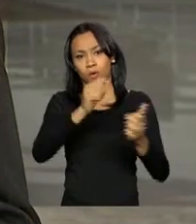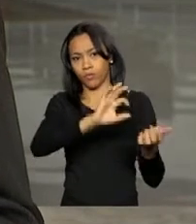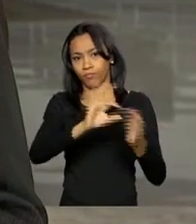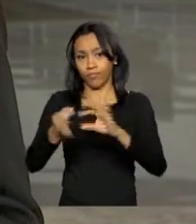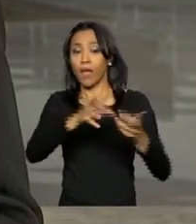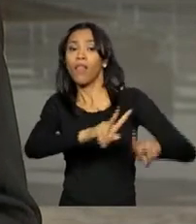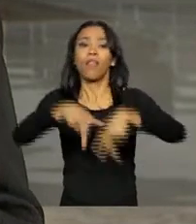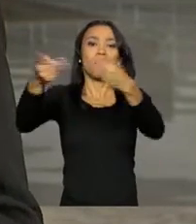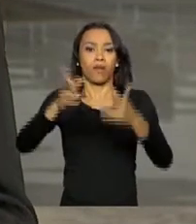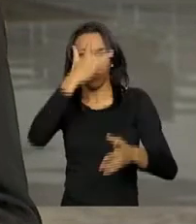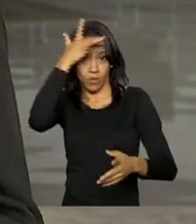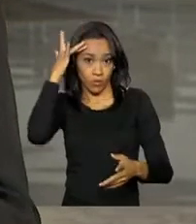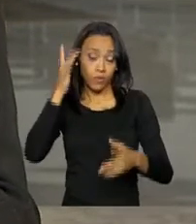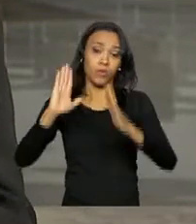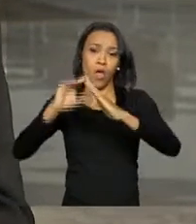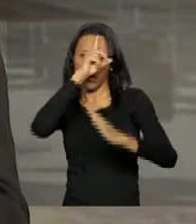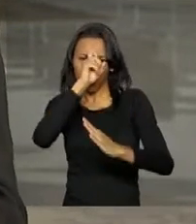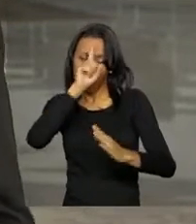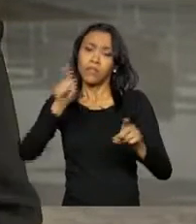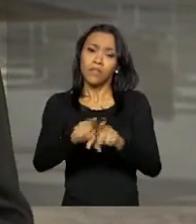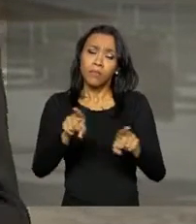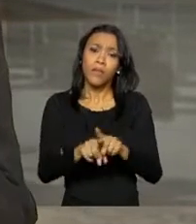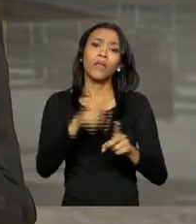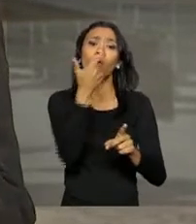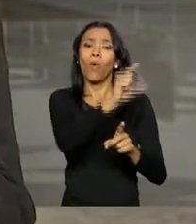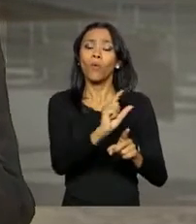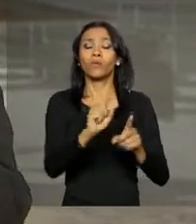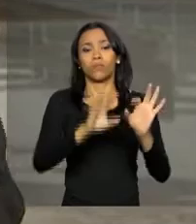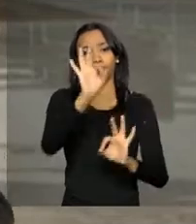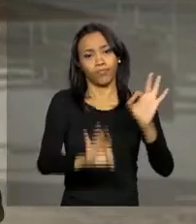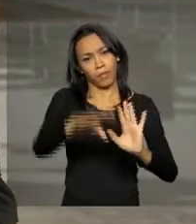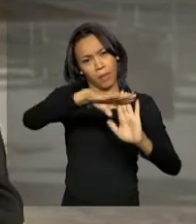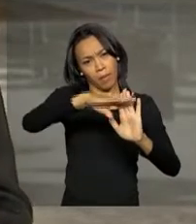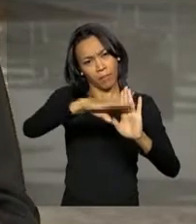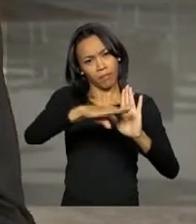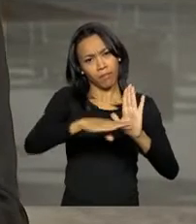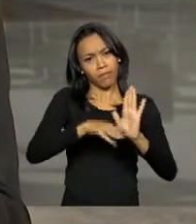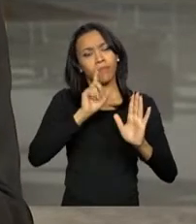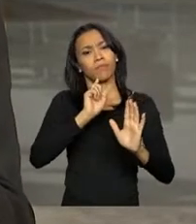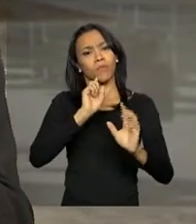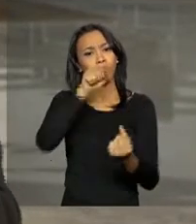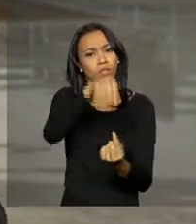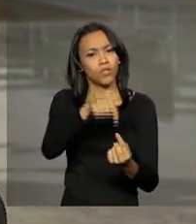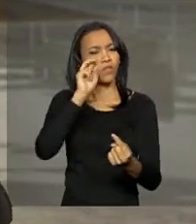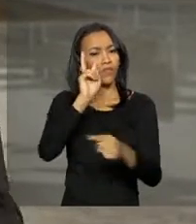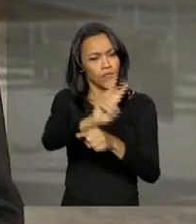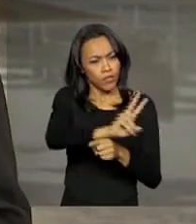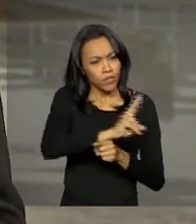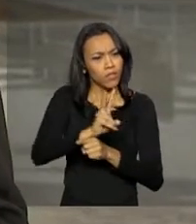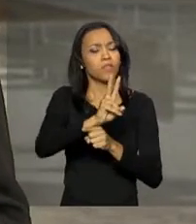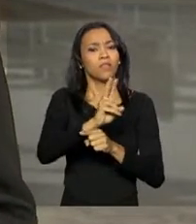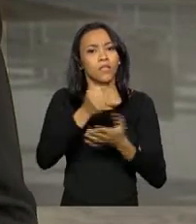Paralímpicos no Rio de Janeiro e também as diretrizes nacionais para ações de vigilância e apoio